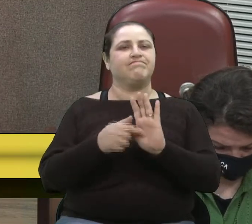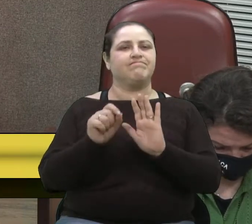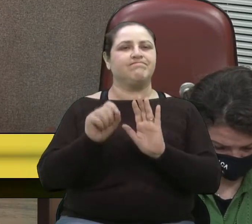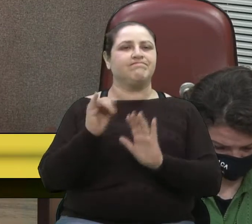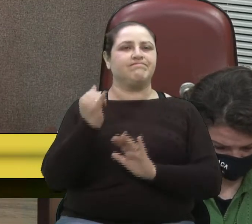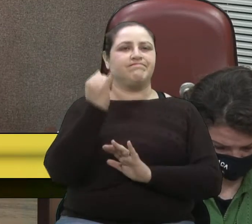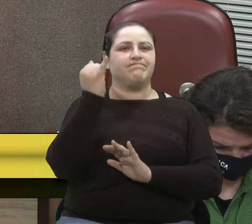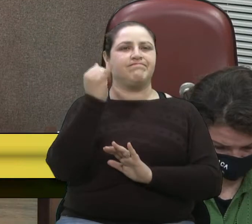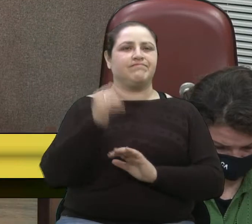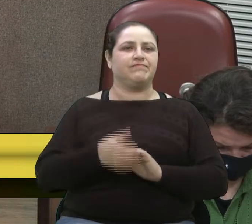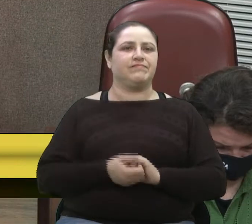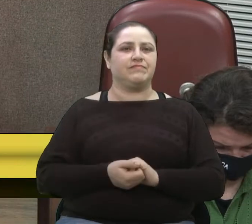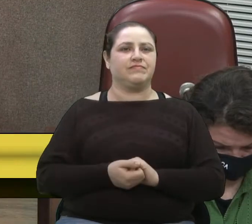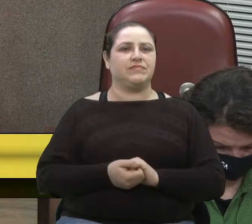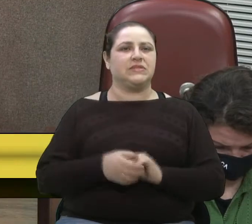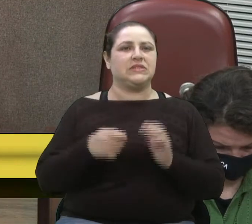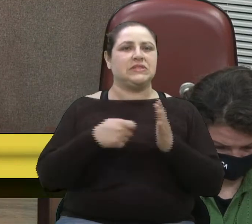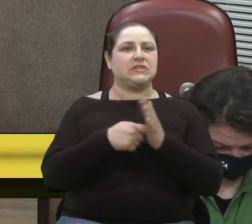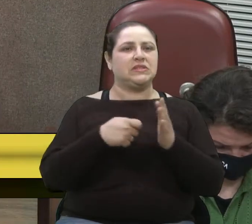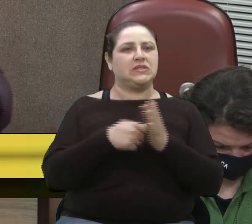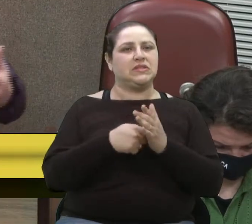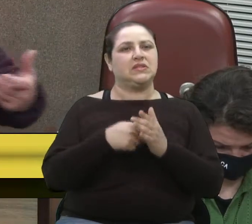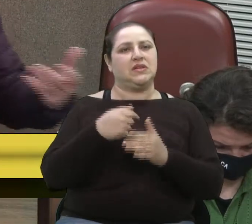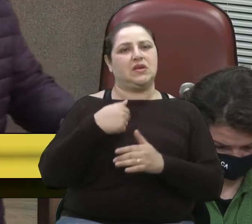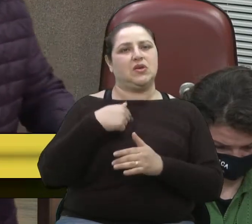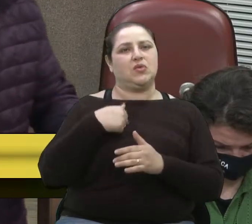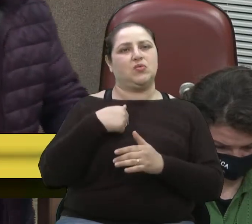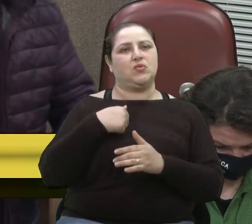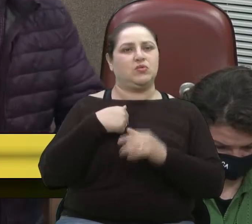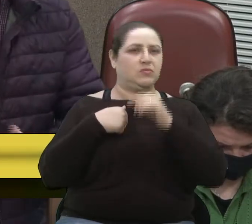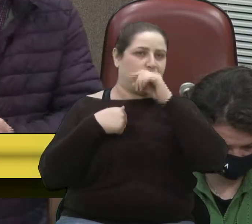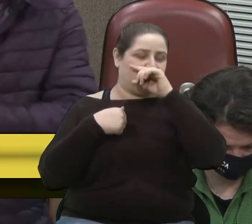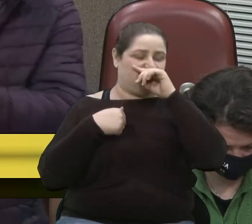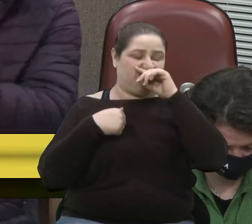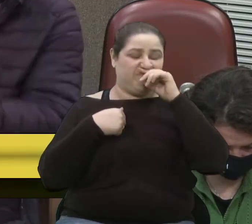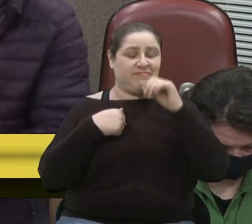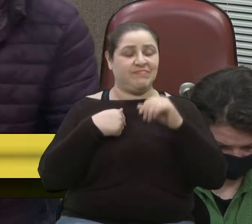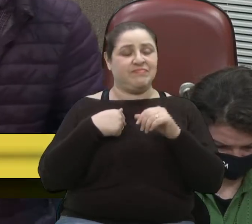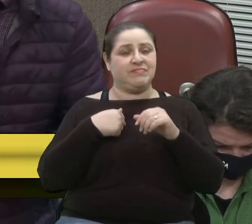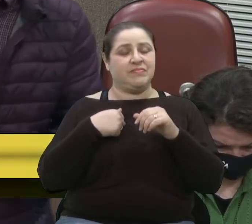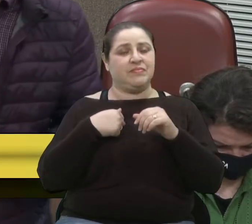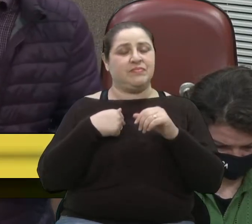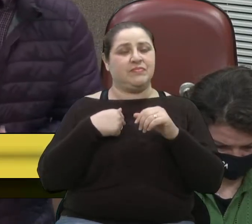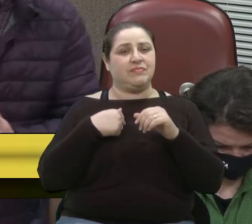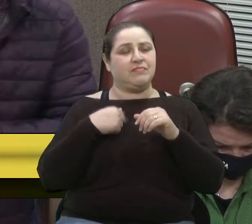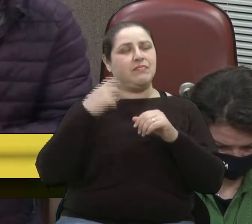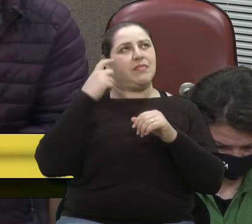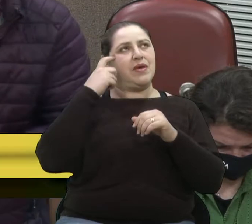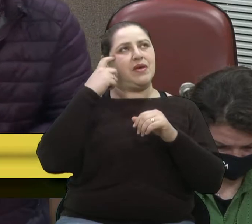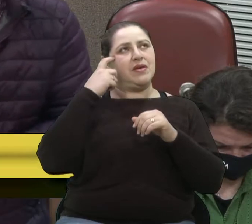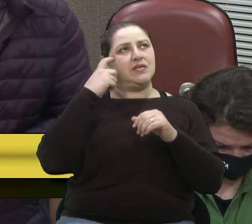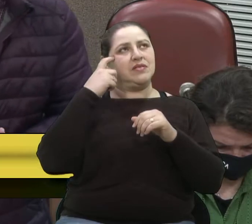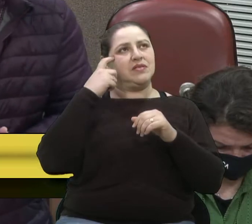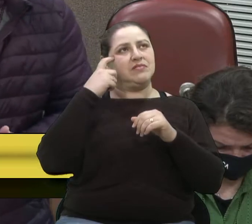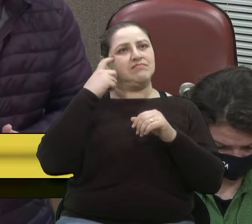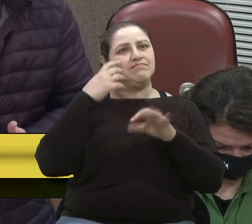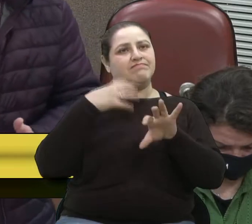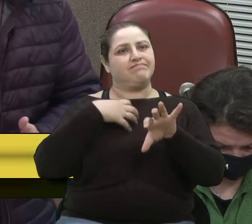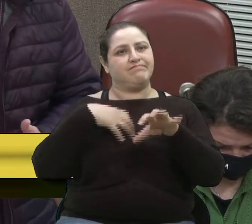salientar e tentar me colocar na posição dessas duas empresas, as empresas dos meus irmãos e São João da Ortiga, de que eu convivi,